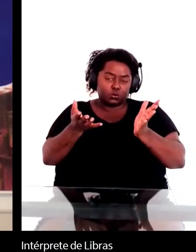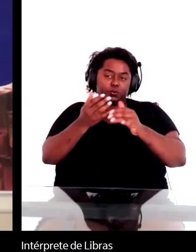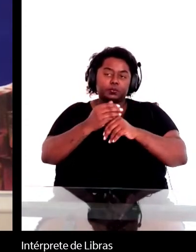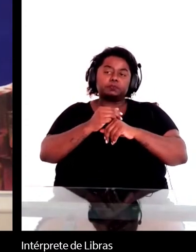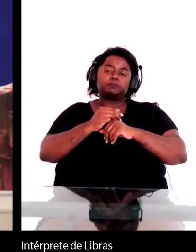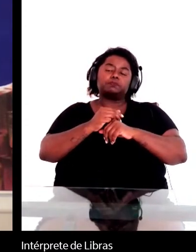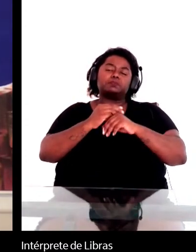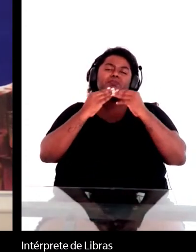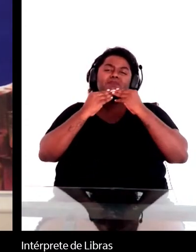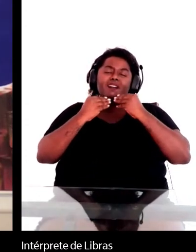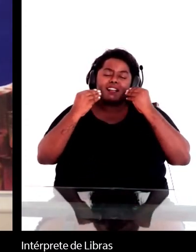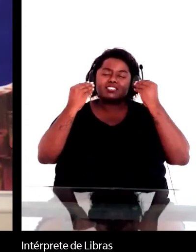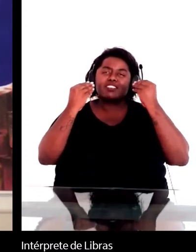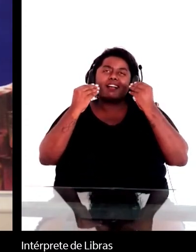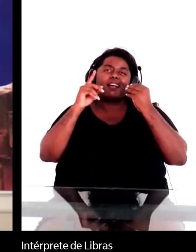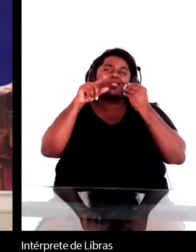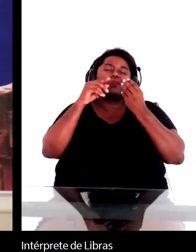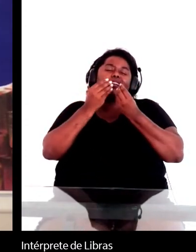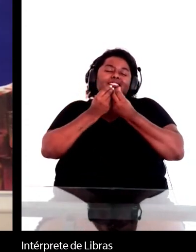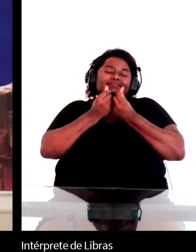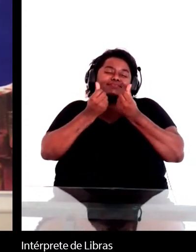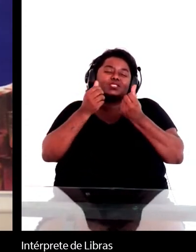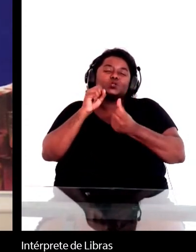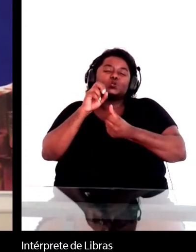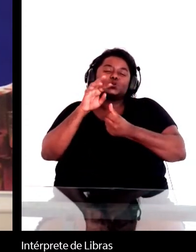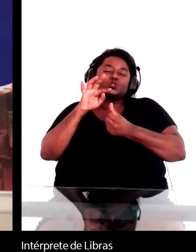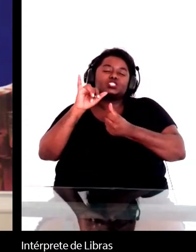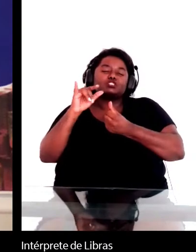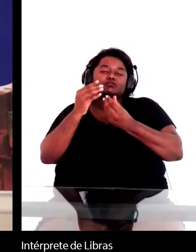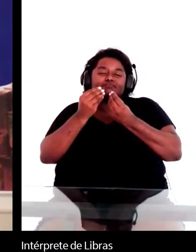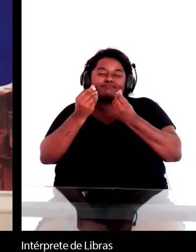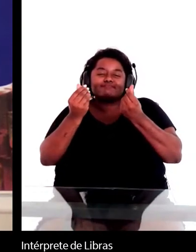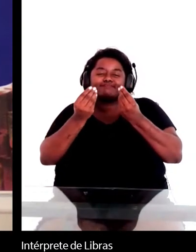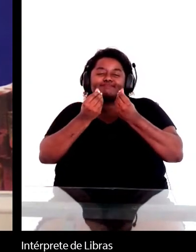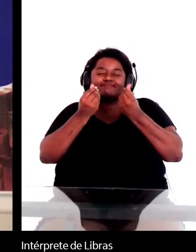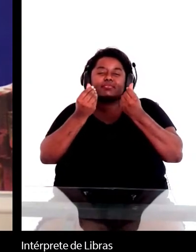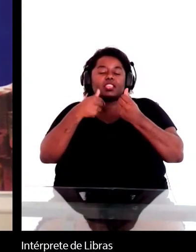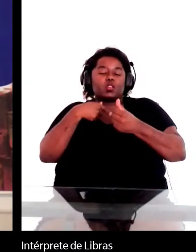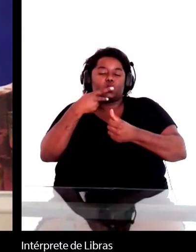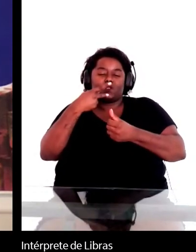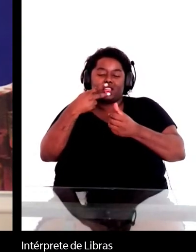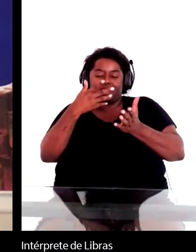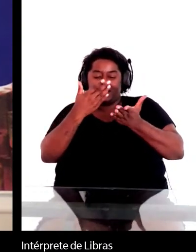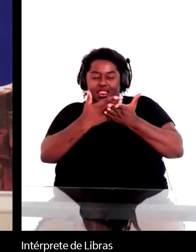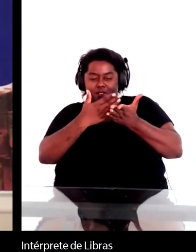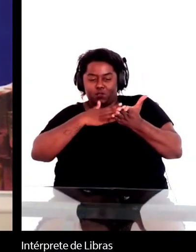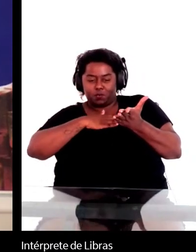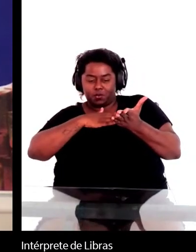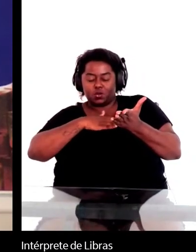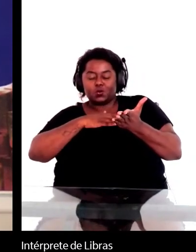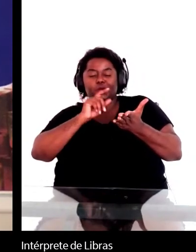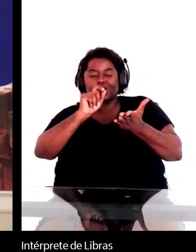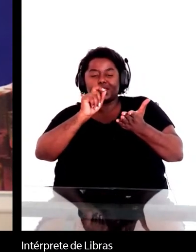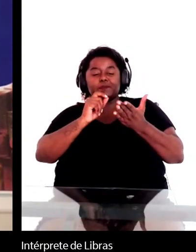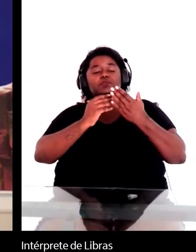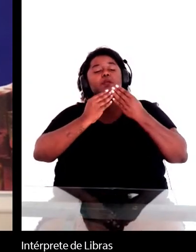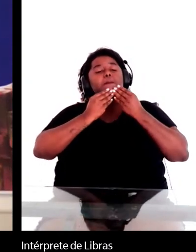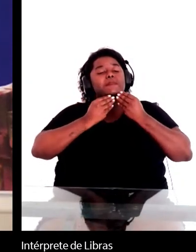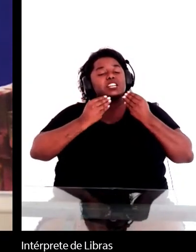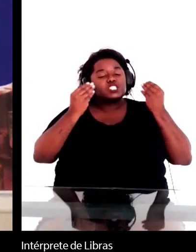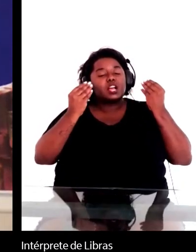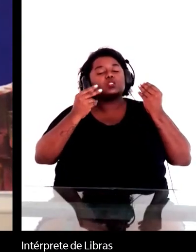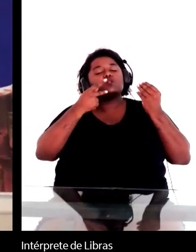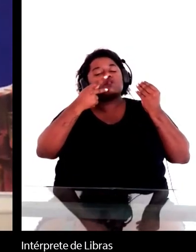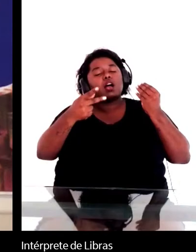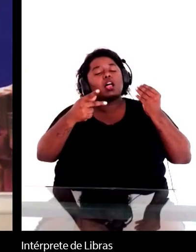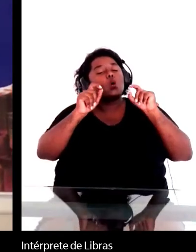eu falei no meu livro dos subtítulos que Machado diz o que não pode ser contado e conta o que não